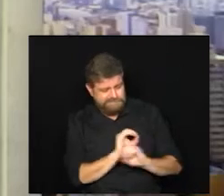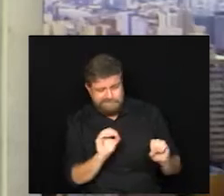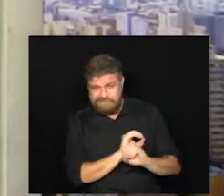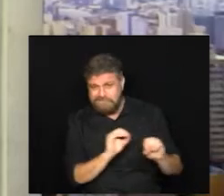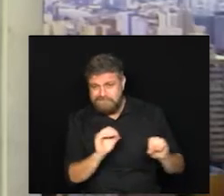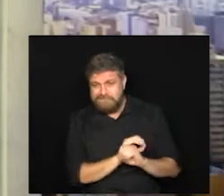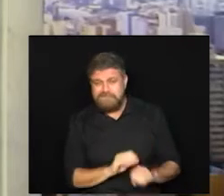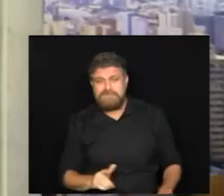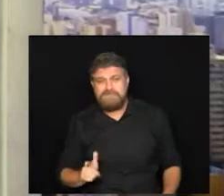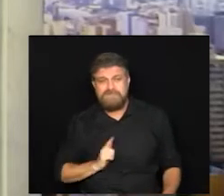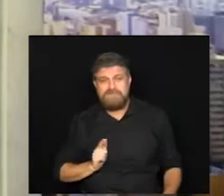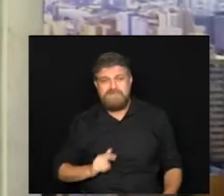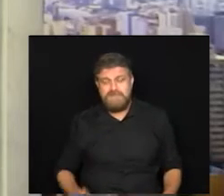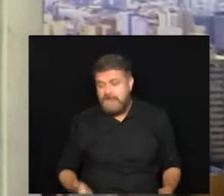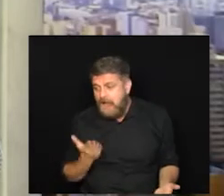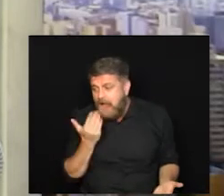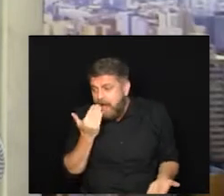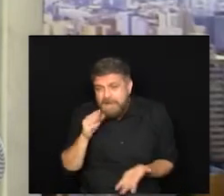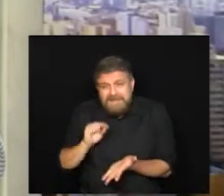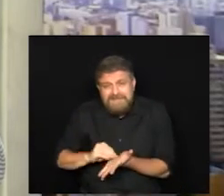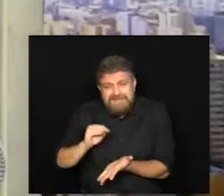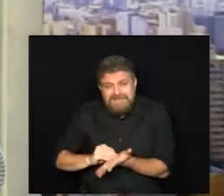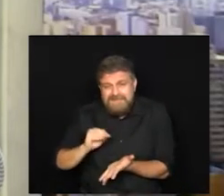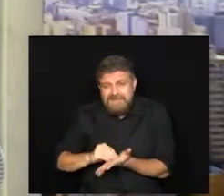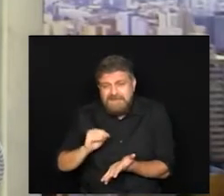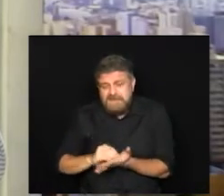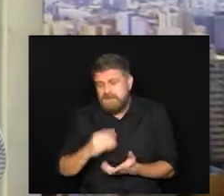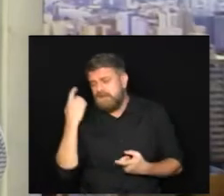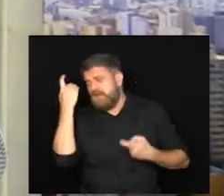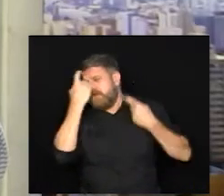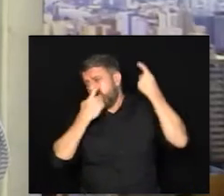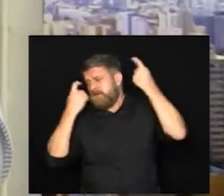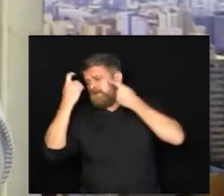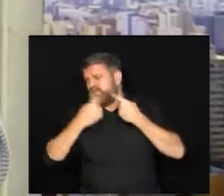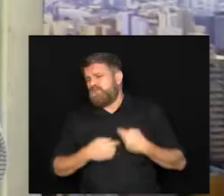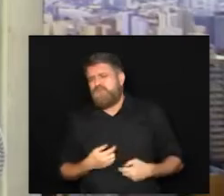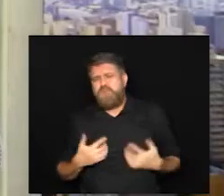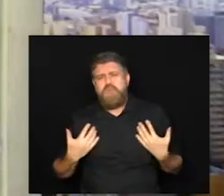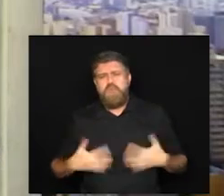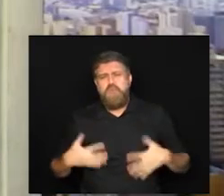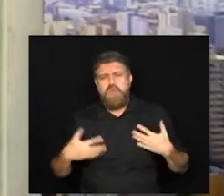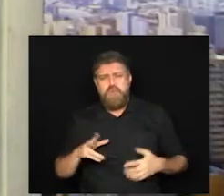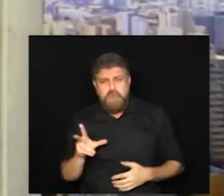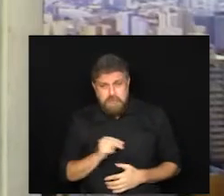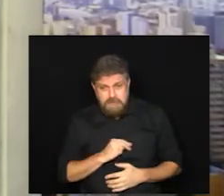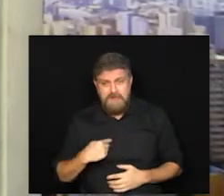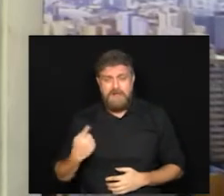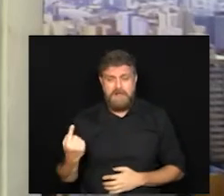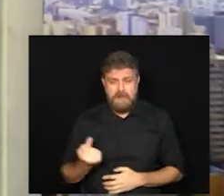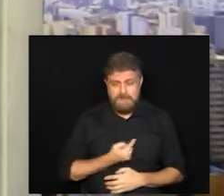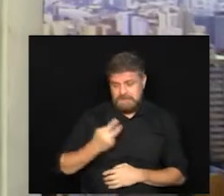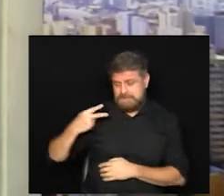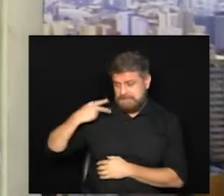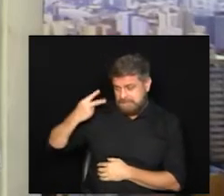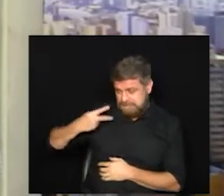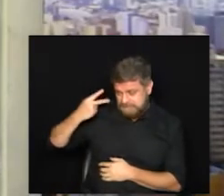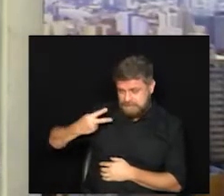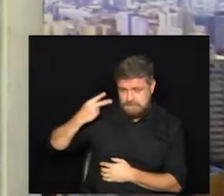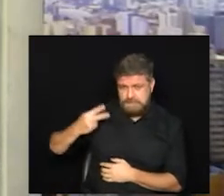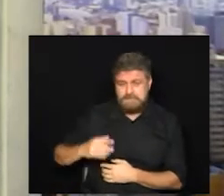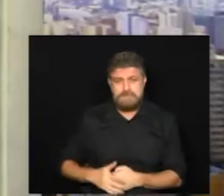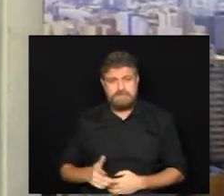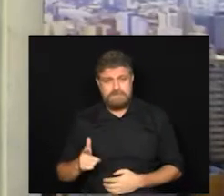a falta de alimentos é uma coisa que preocupa e nós enquanto vereadores que